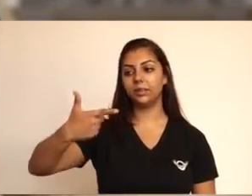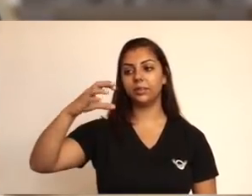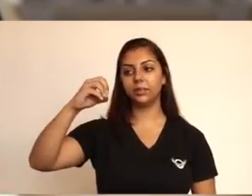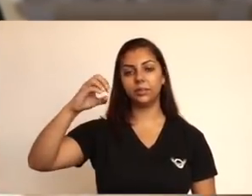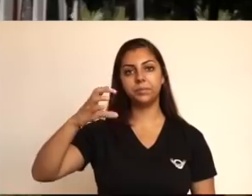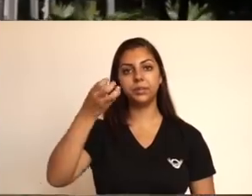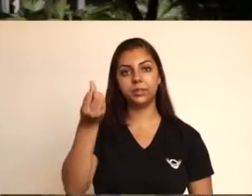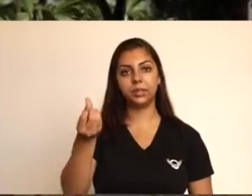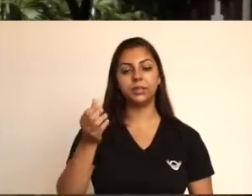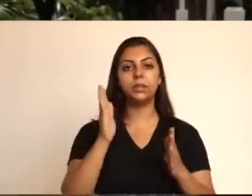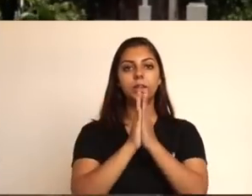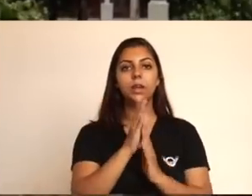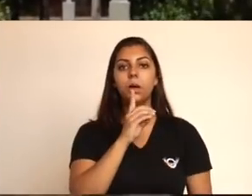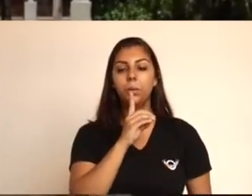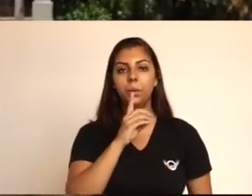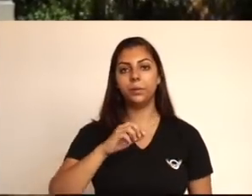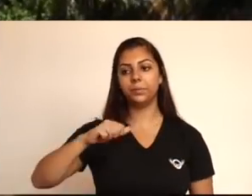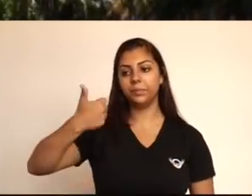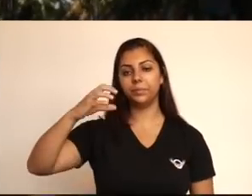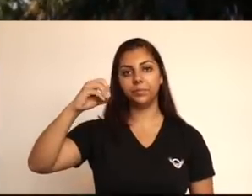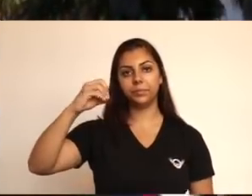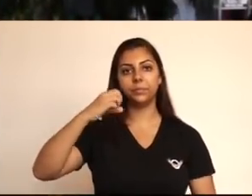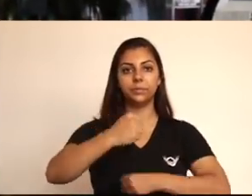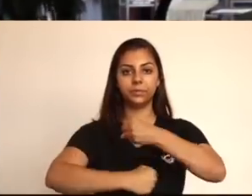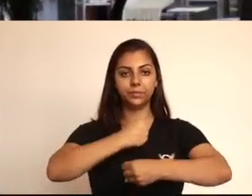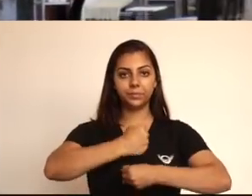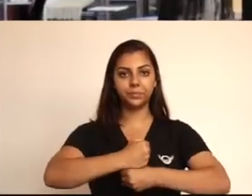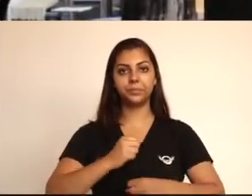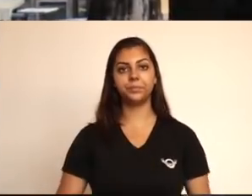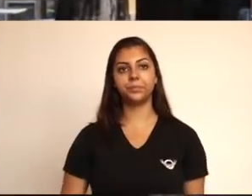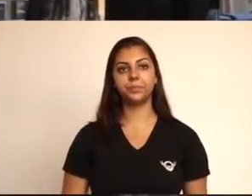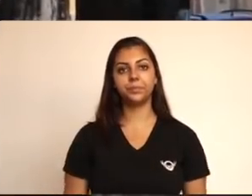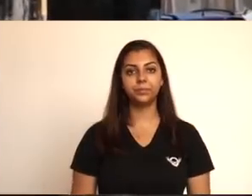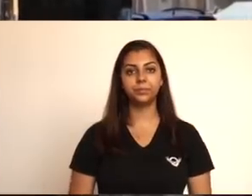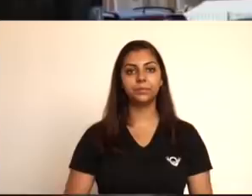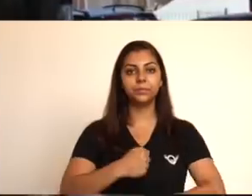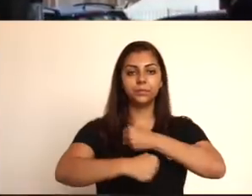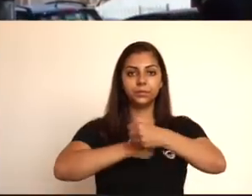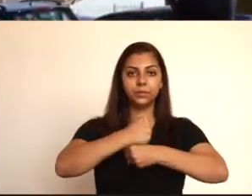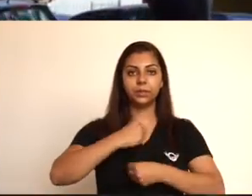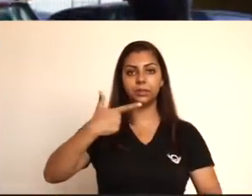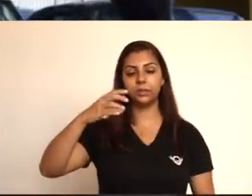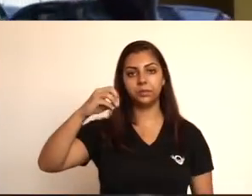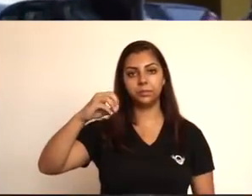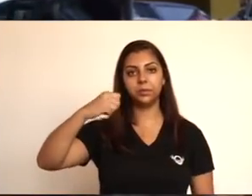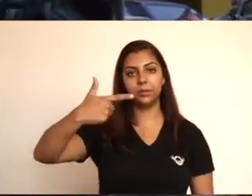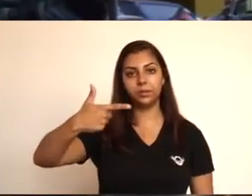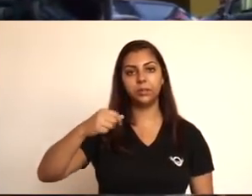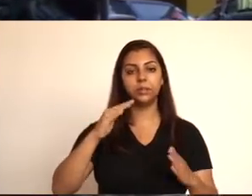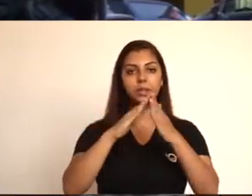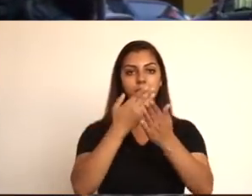Praça Coronel Edmundo Trenchi, reparando desta forma uma injustiça